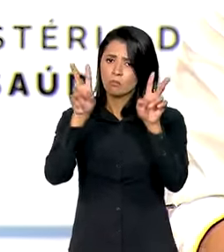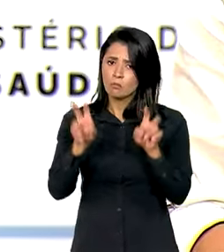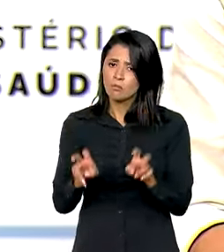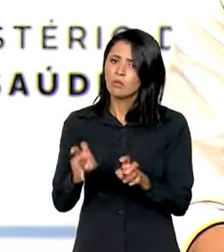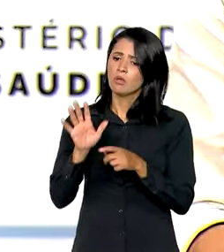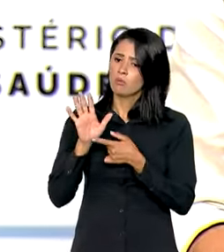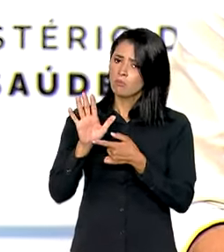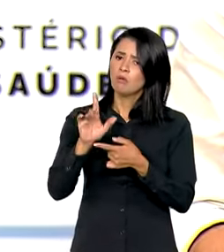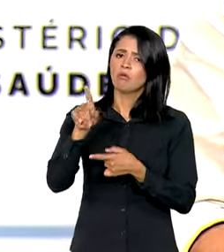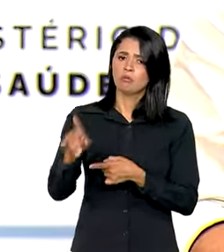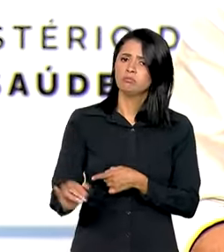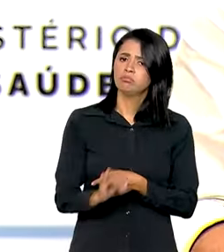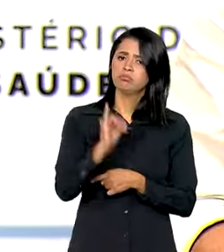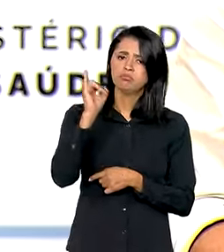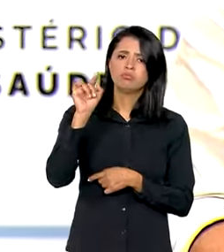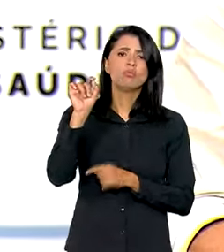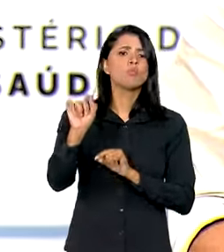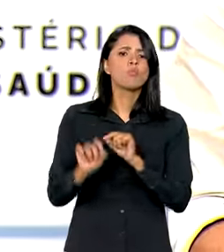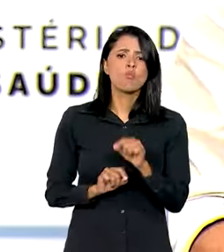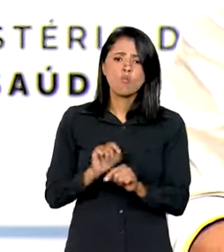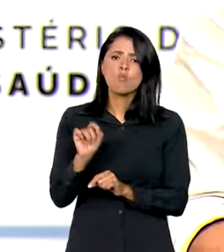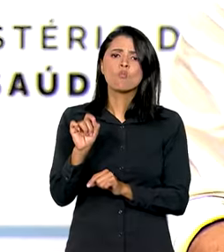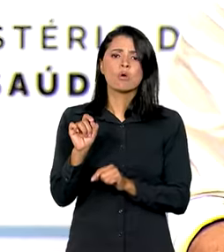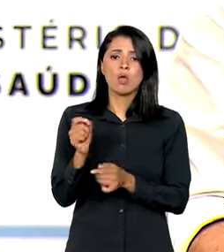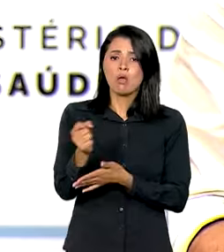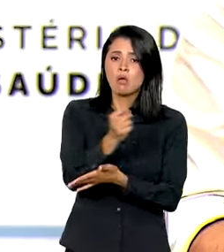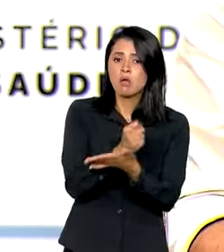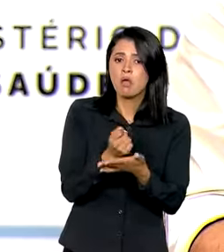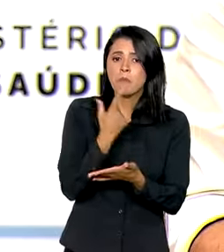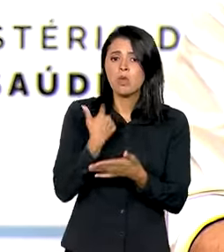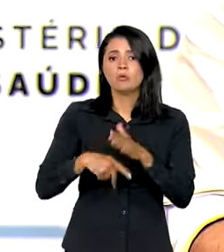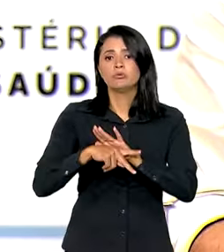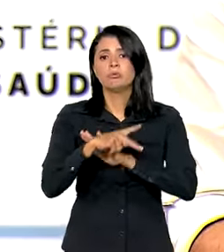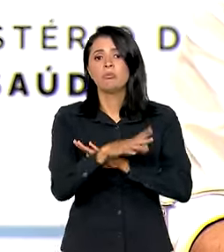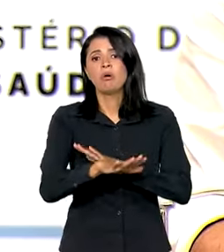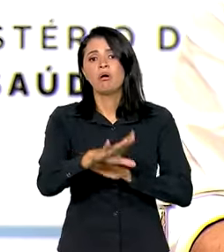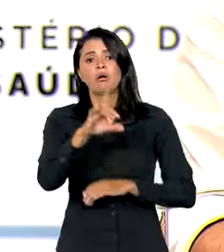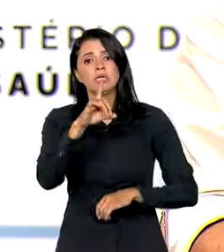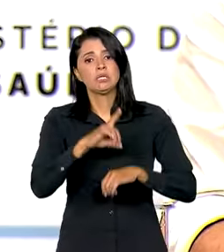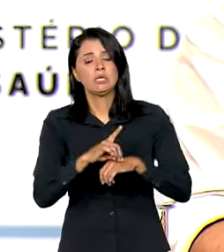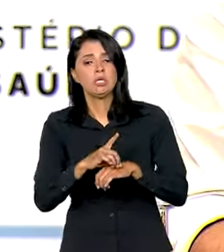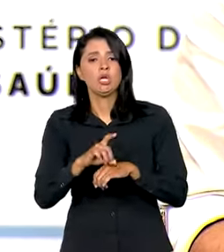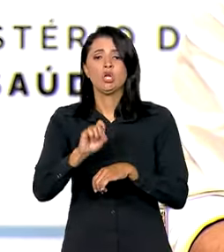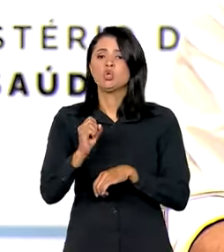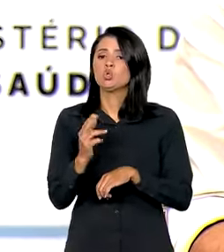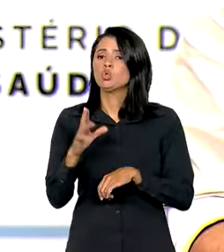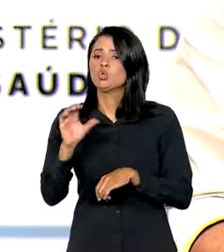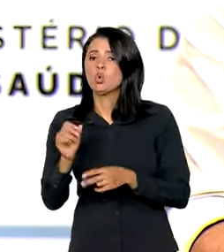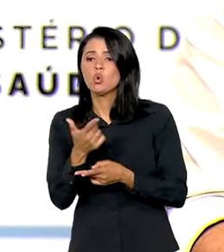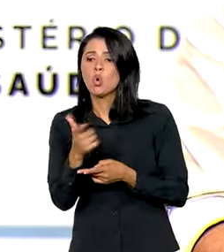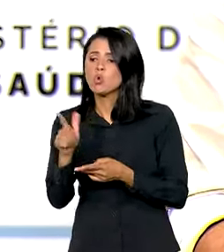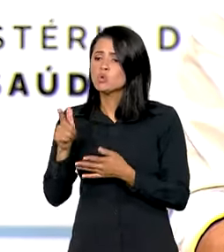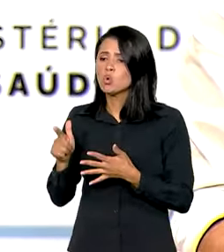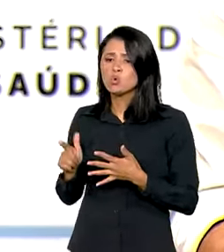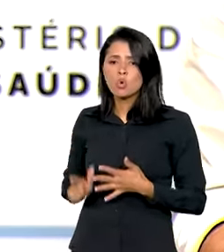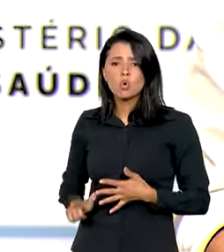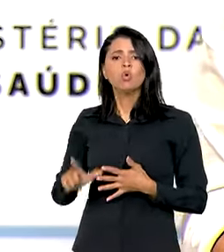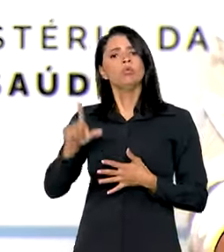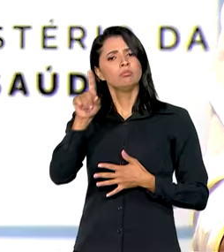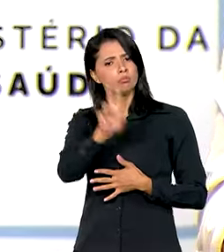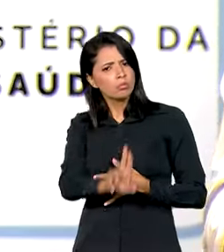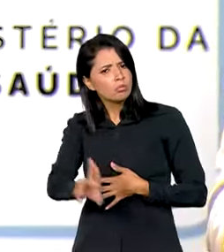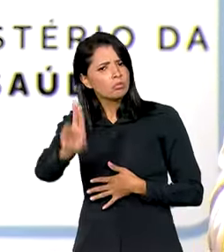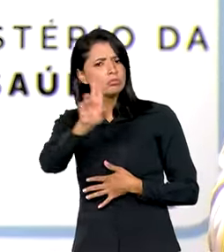importante que é os medicamentos para dengue, soro e outros medicamentos que são